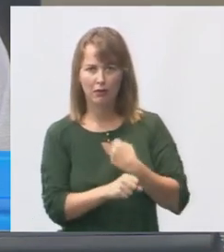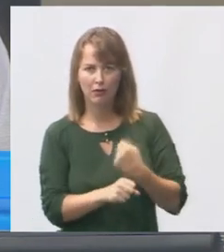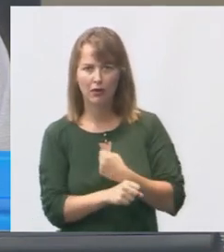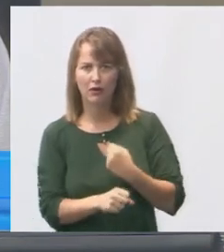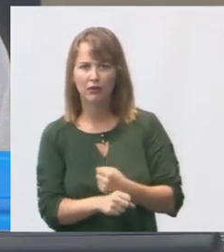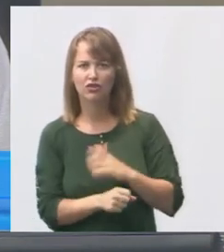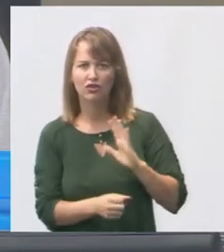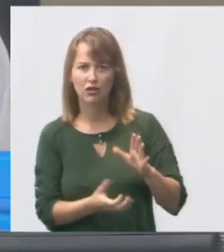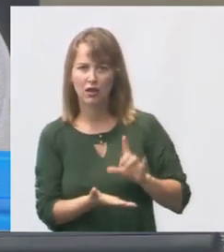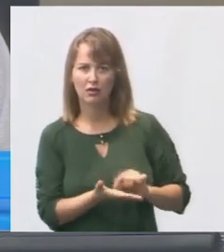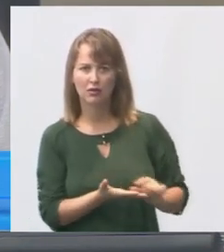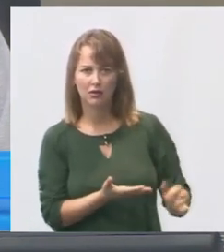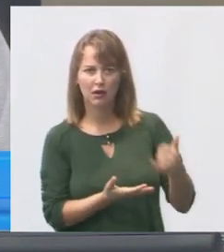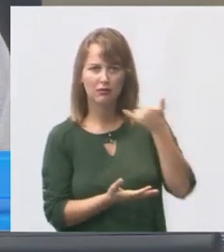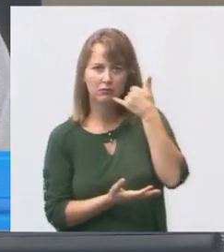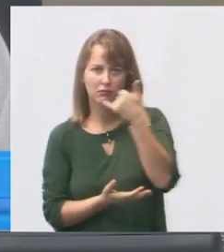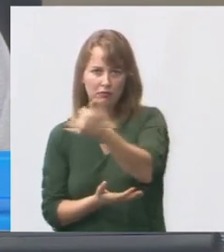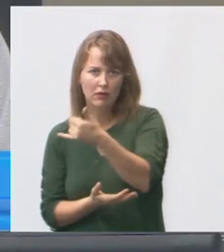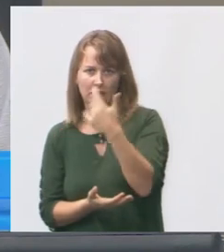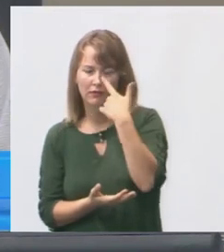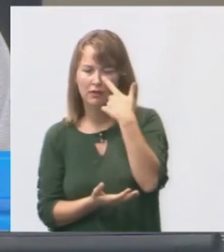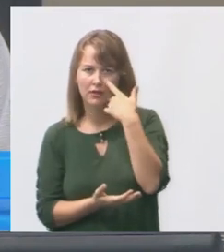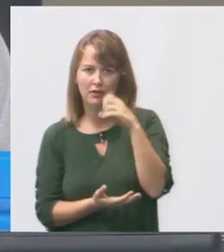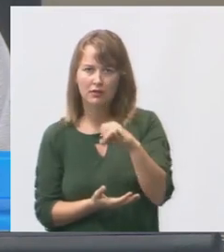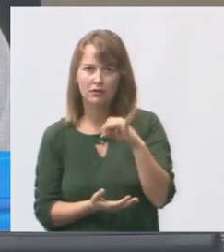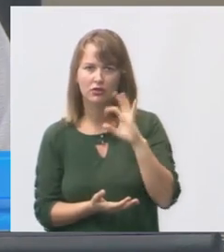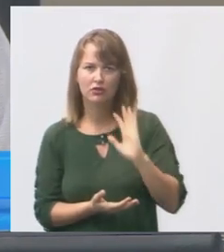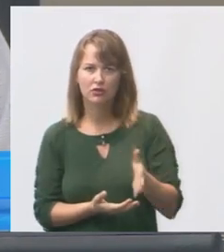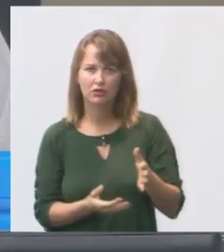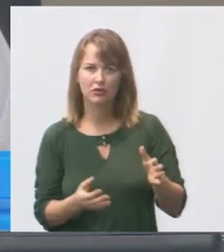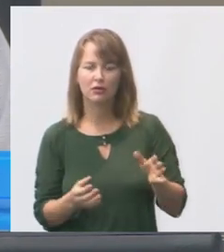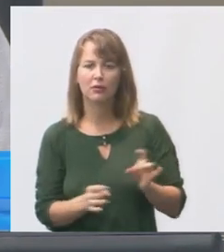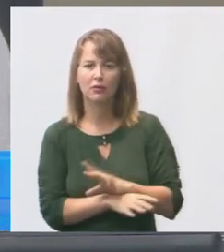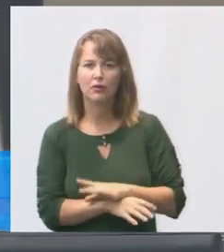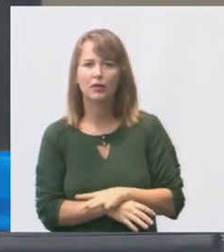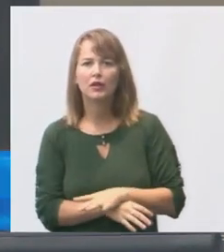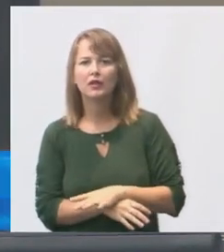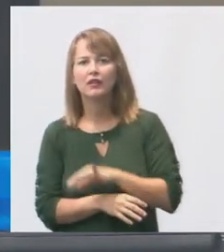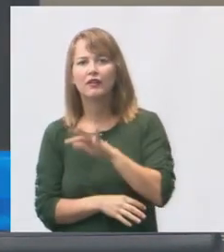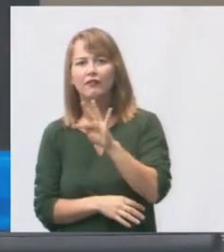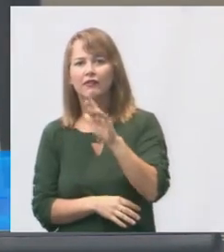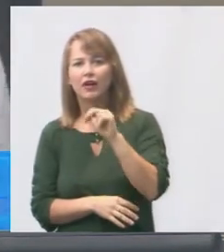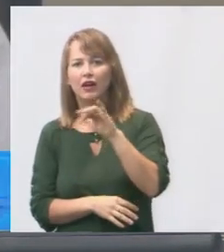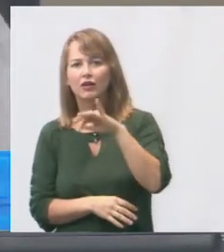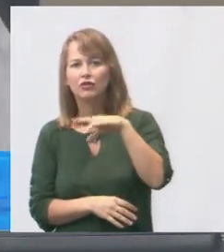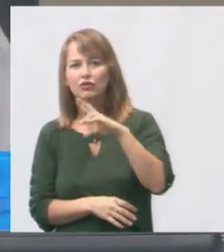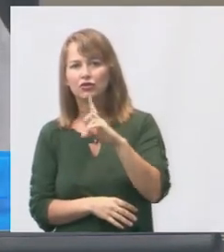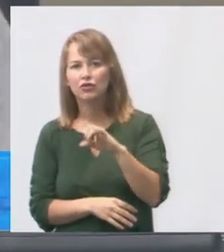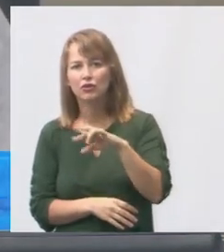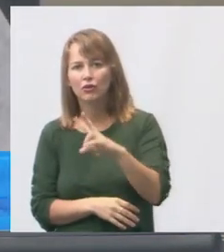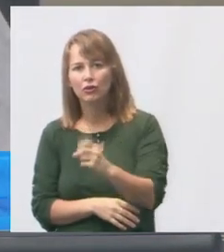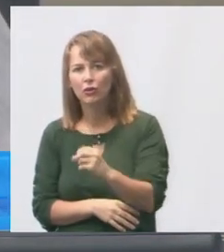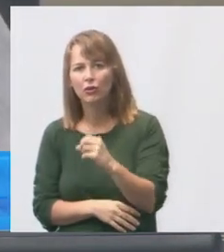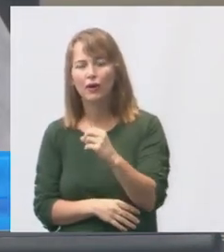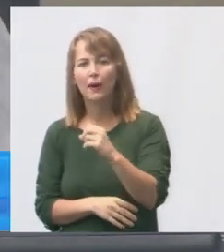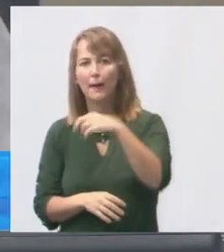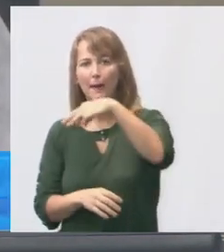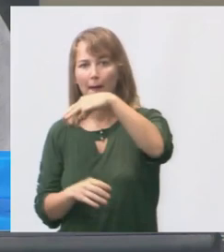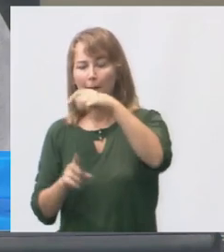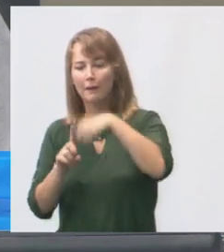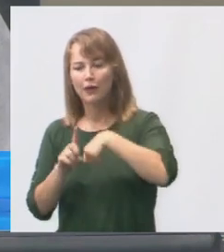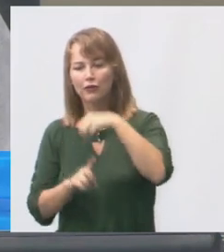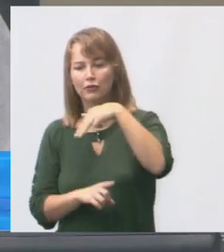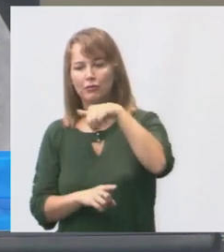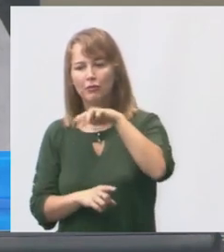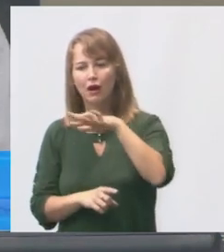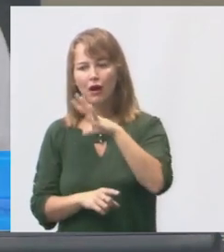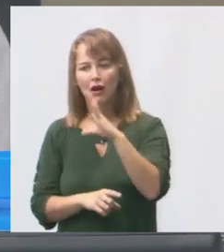entrar em contato para confirmar, e em Fradinhos, em março do ano que vem, a previsão de início de obra. Vereador Davi,